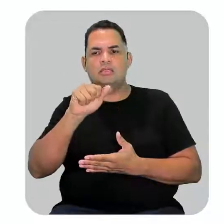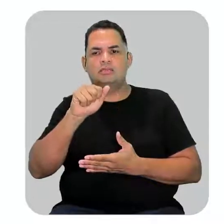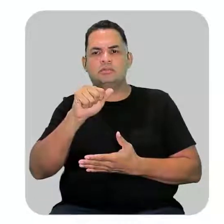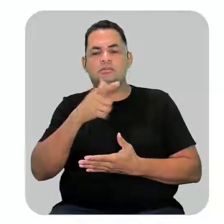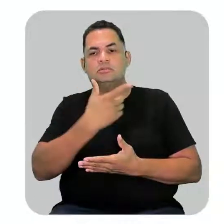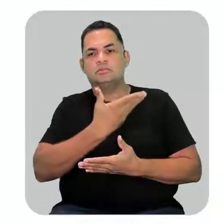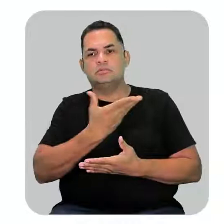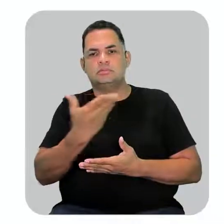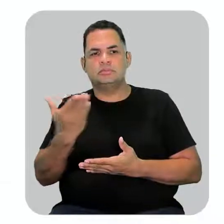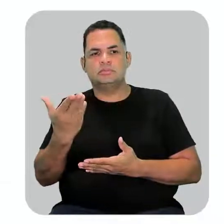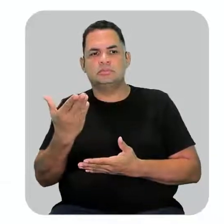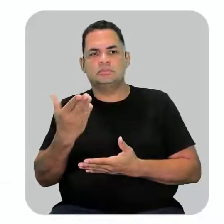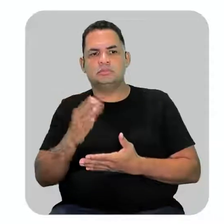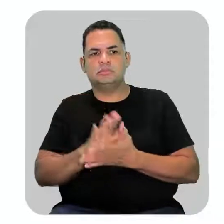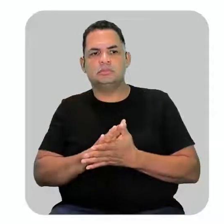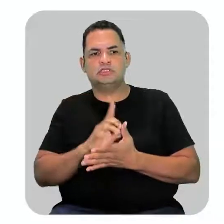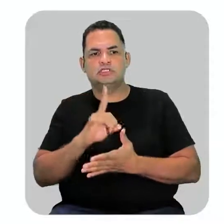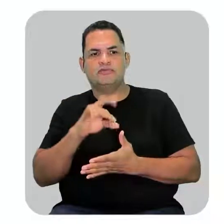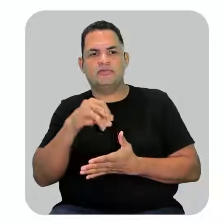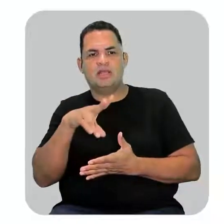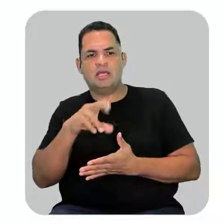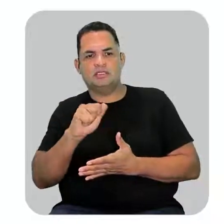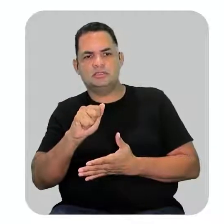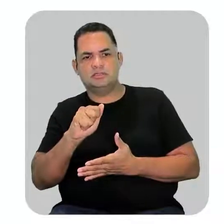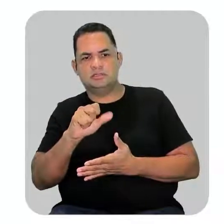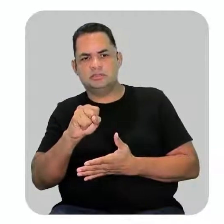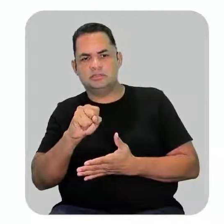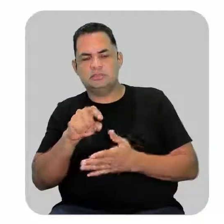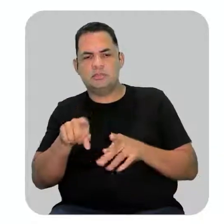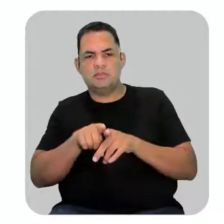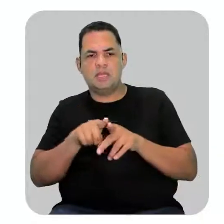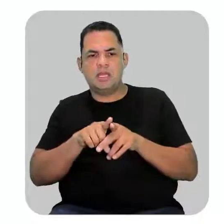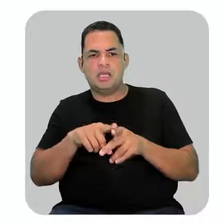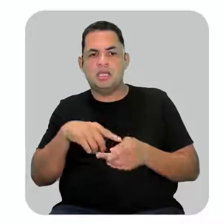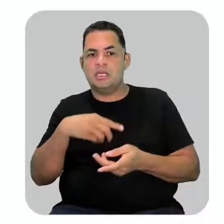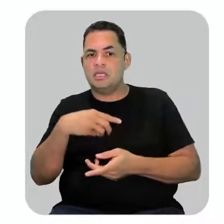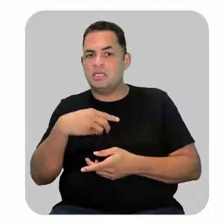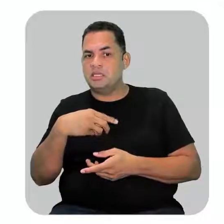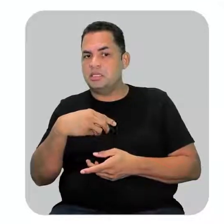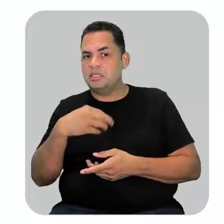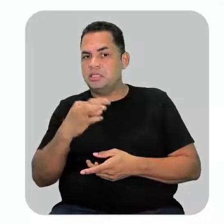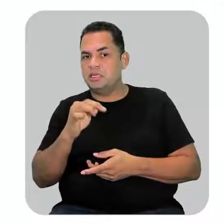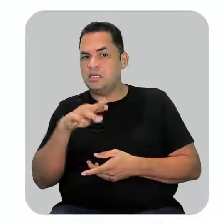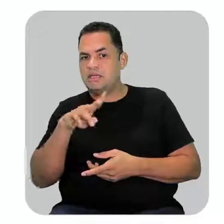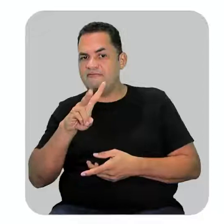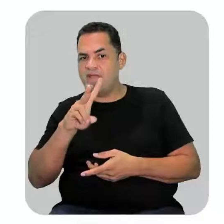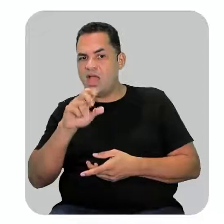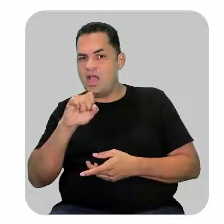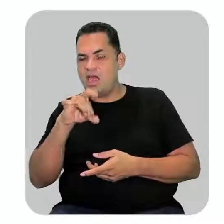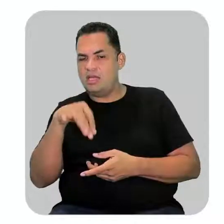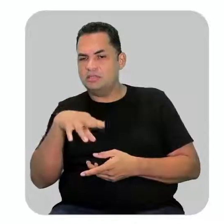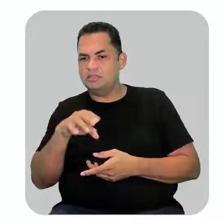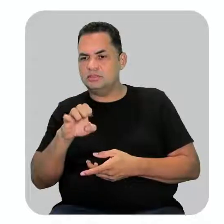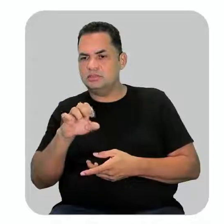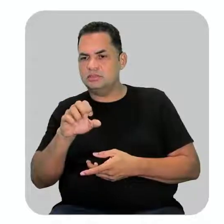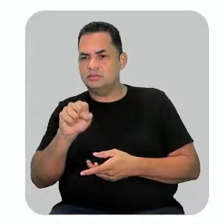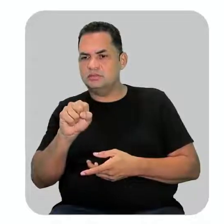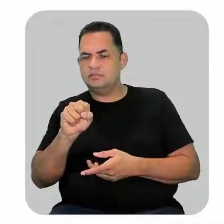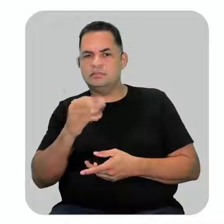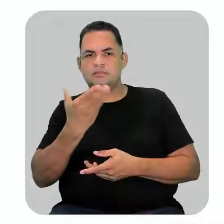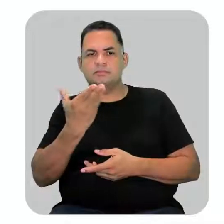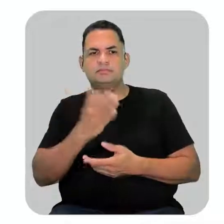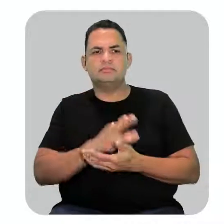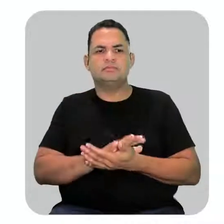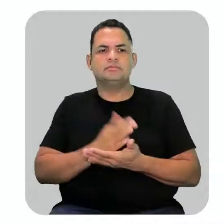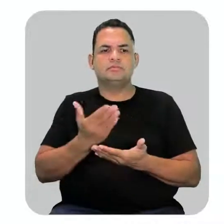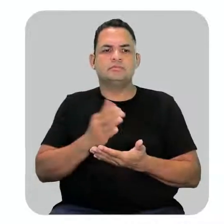aqueles que são divalente e trivalente. Olha só. Divalente. Observe aqui. O